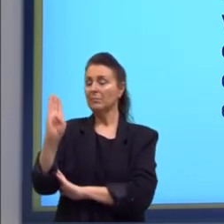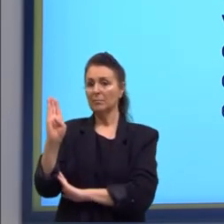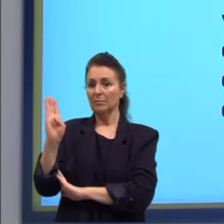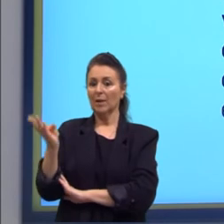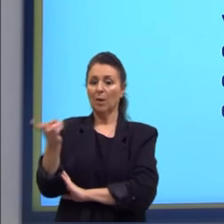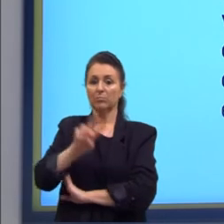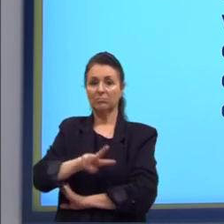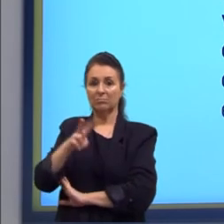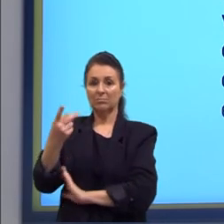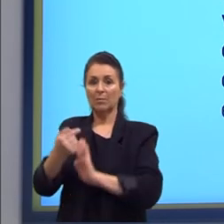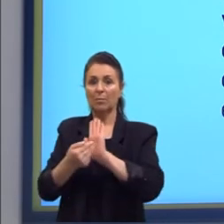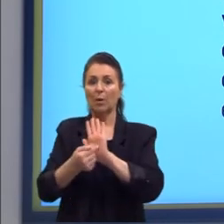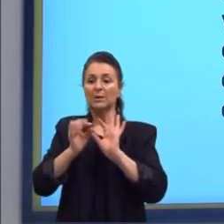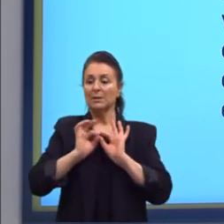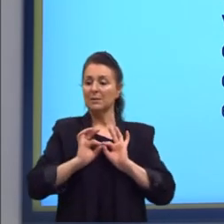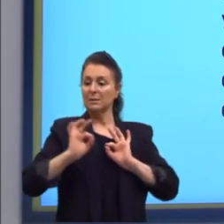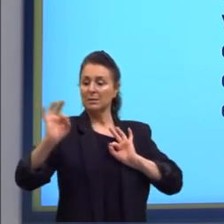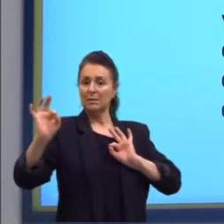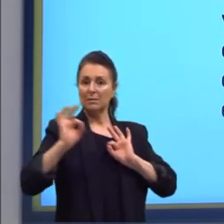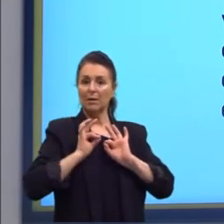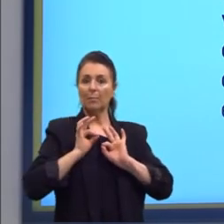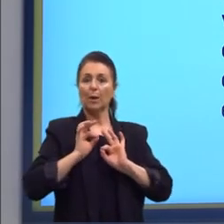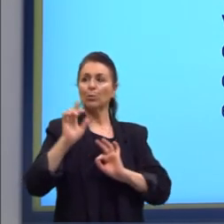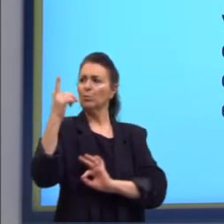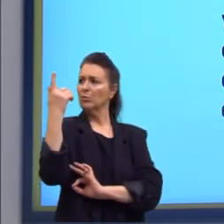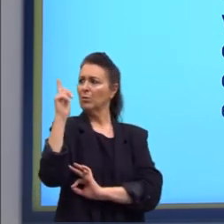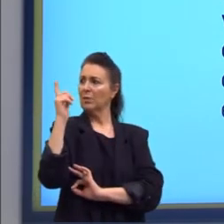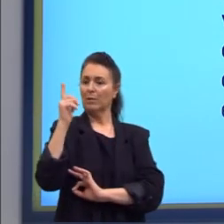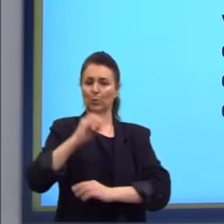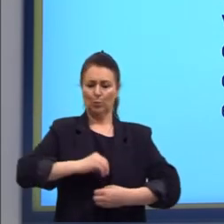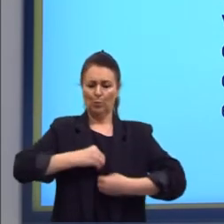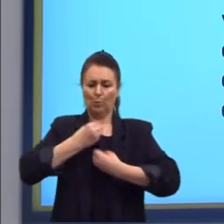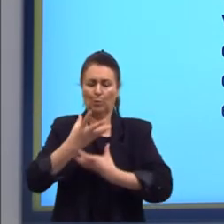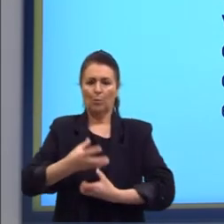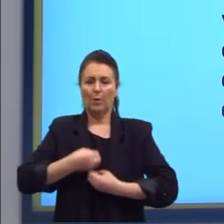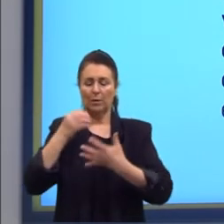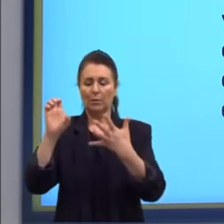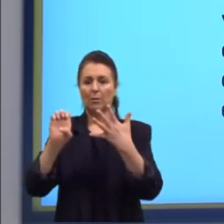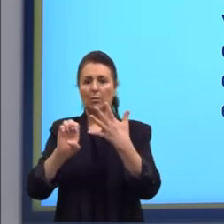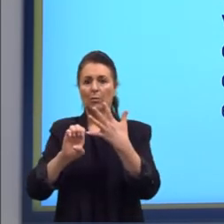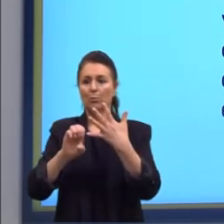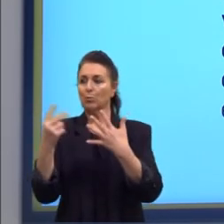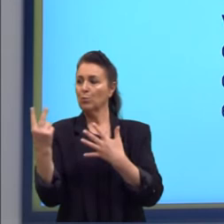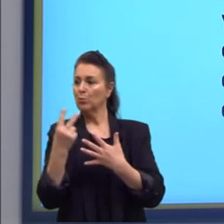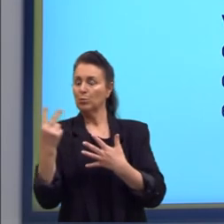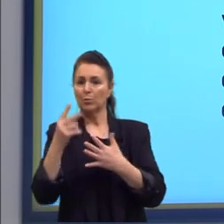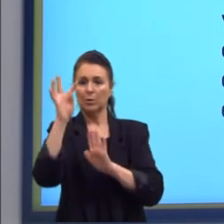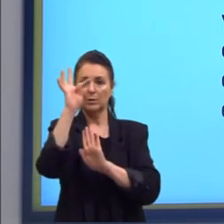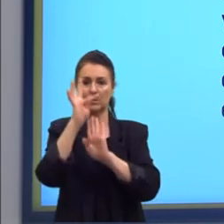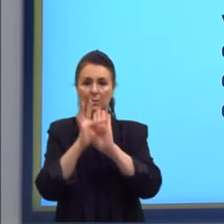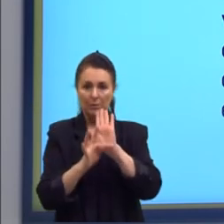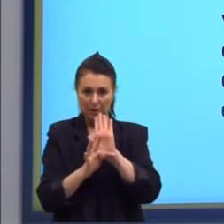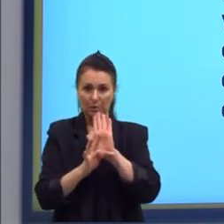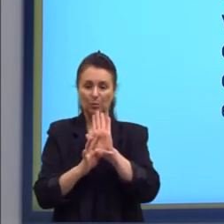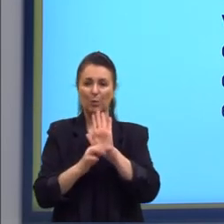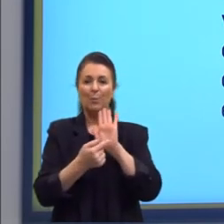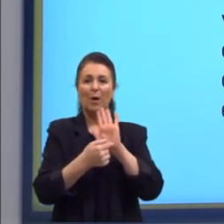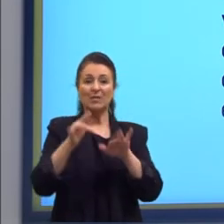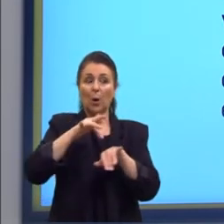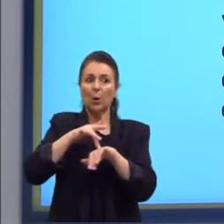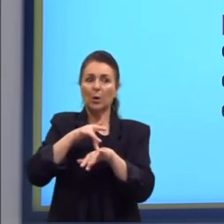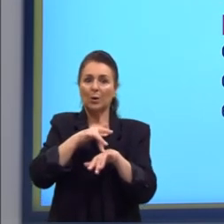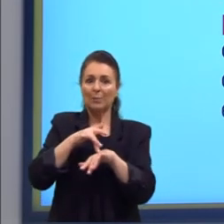ao texto A revela distanciamento geográfico do poeta. E letra E, ambos textos apresentam ironicamente a paisagem